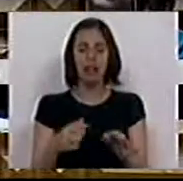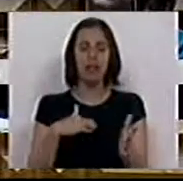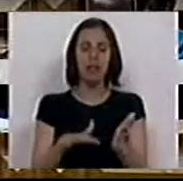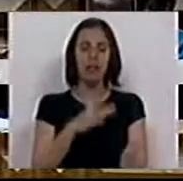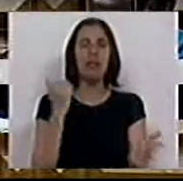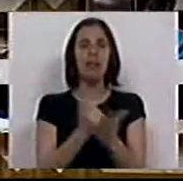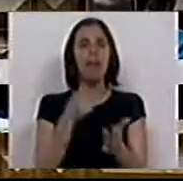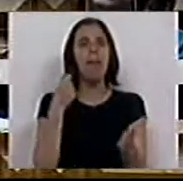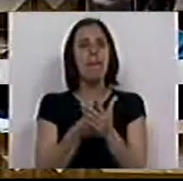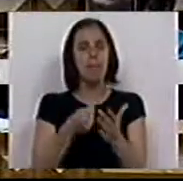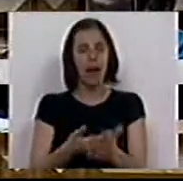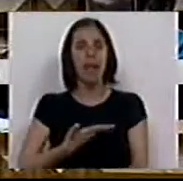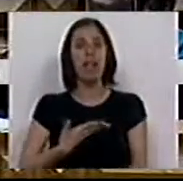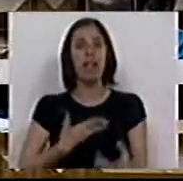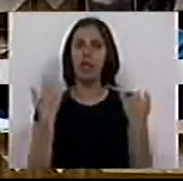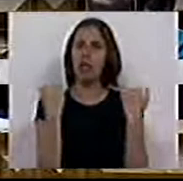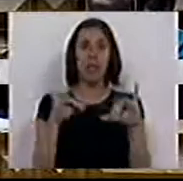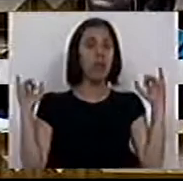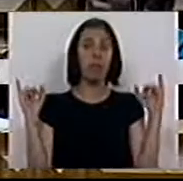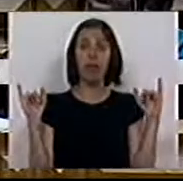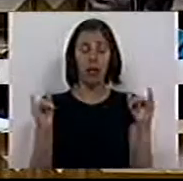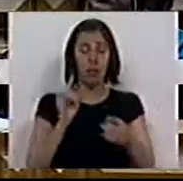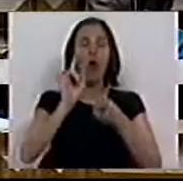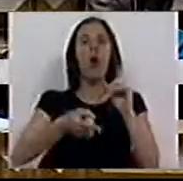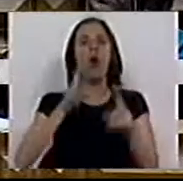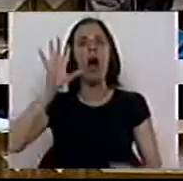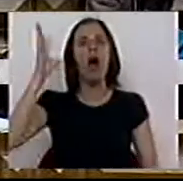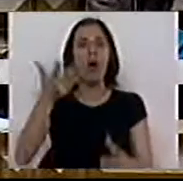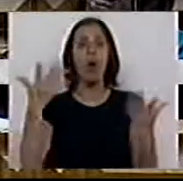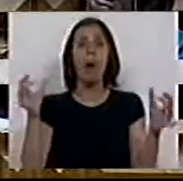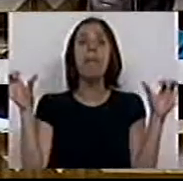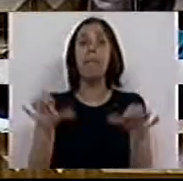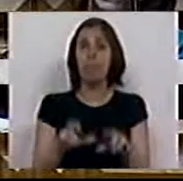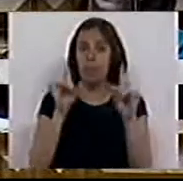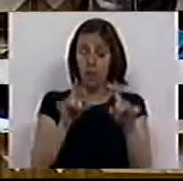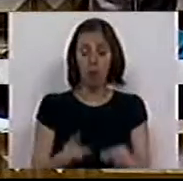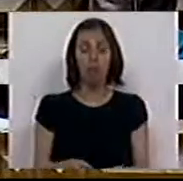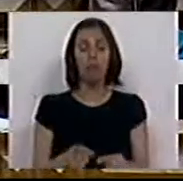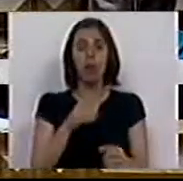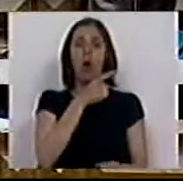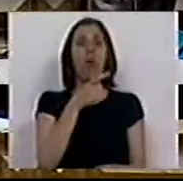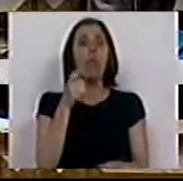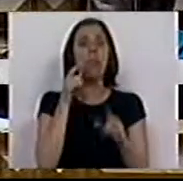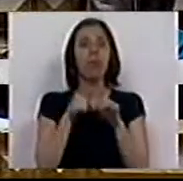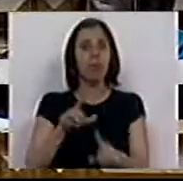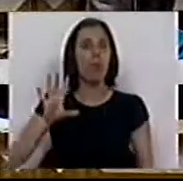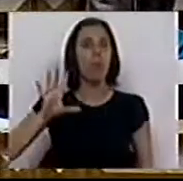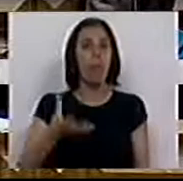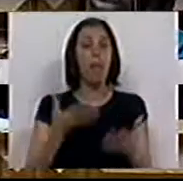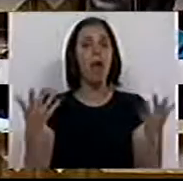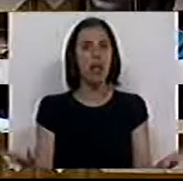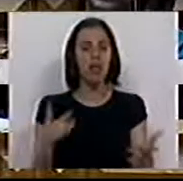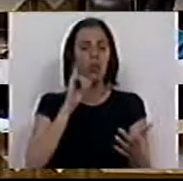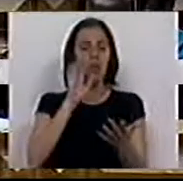sempre pagar a dívida, independentemente do que acontecer. Pior, foi de comprometer o país